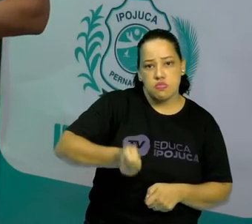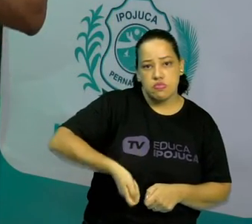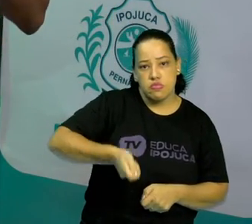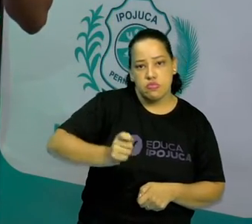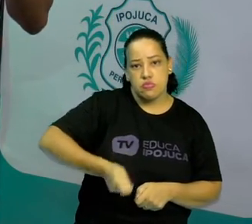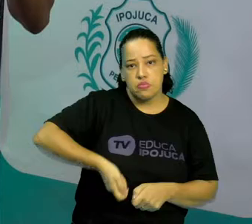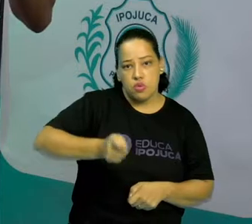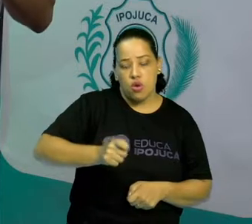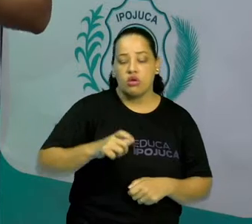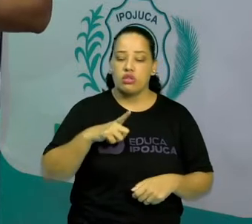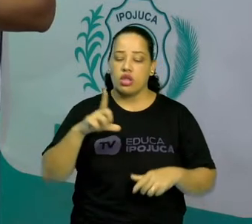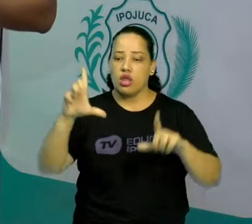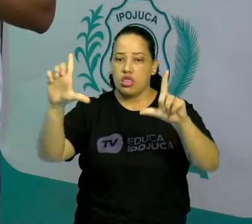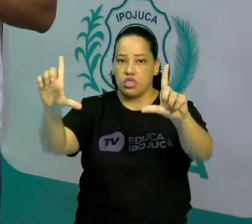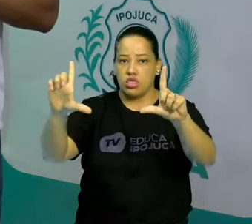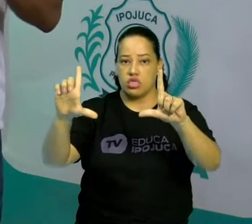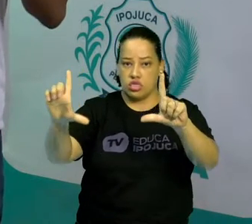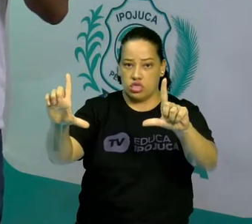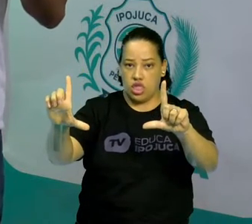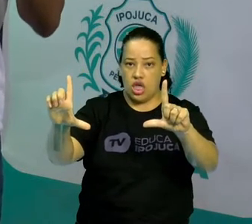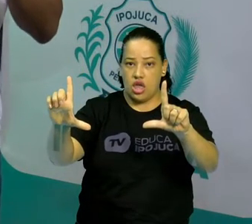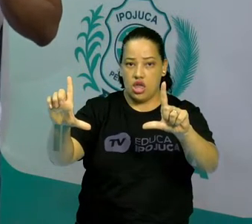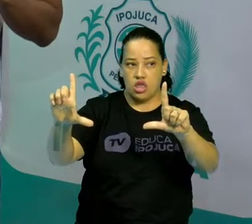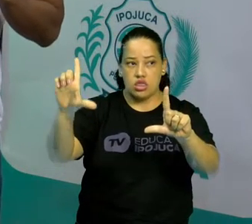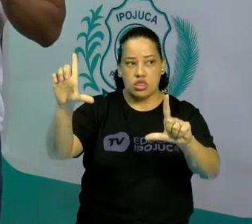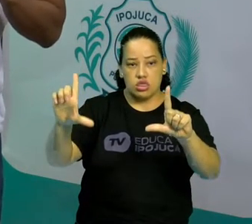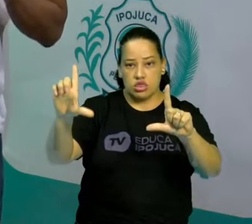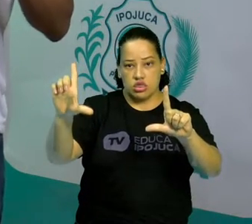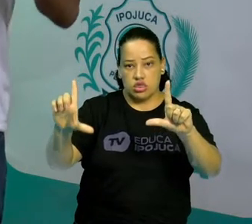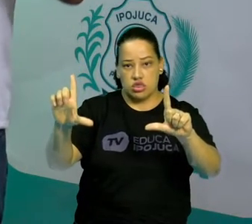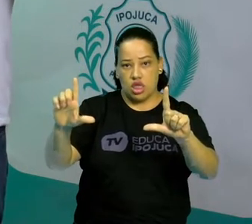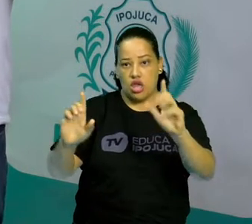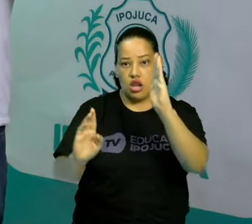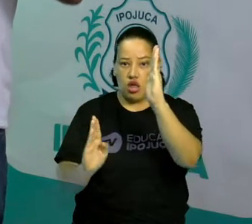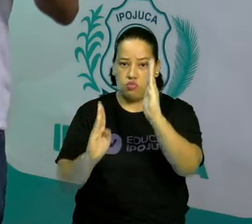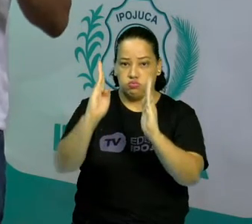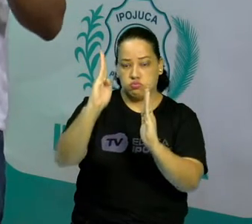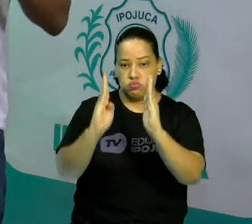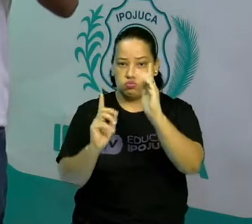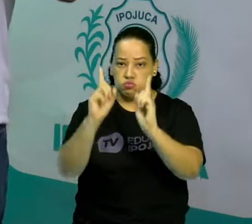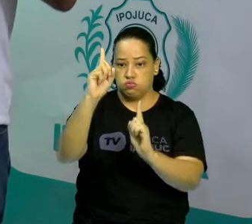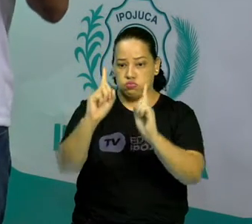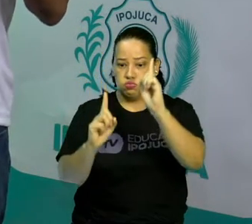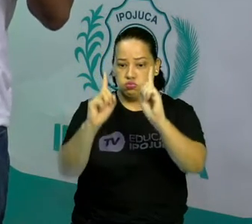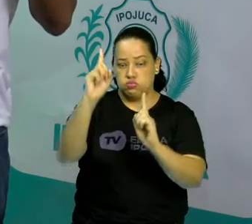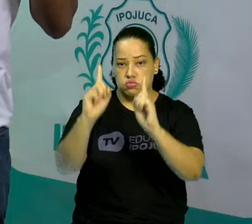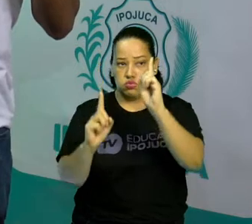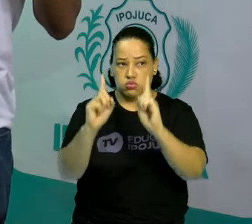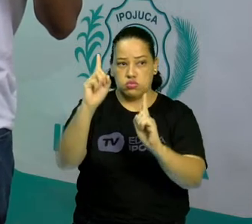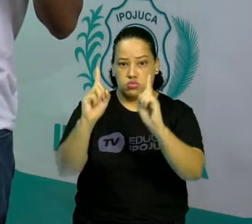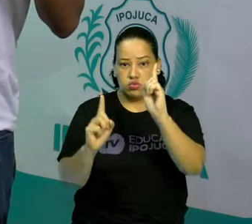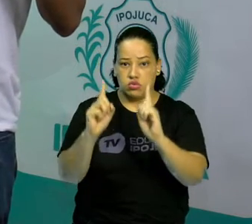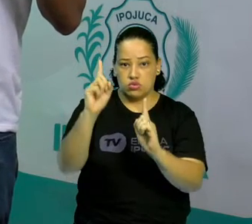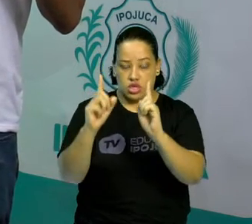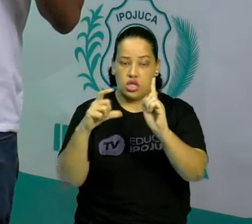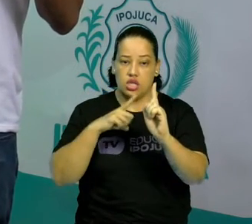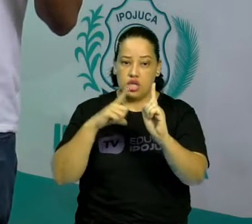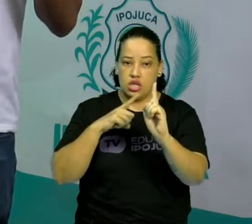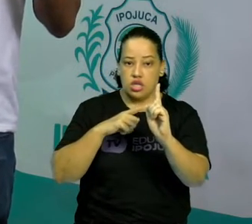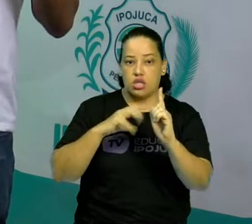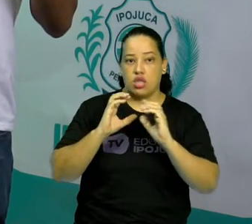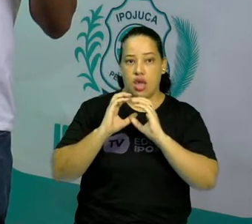era só uma tela com dois tracinhos, um tracinho que ficava subindo e descendo, e uma bolinha que ela ficava